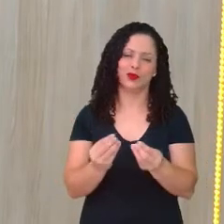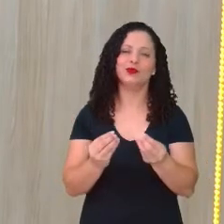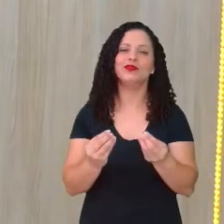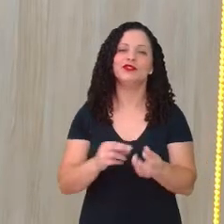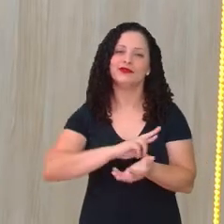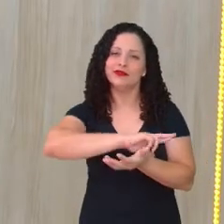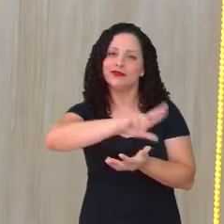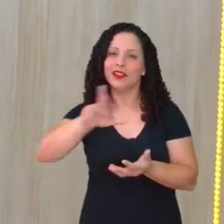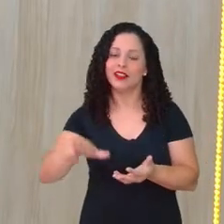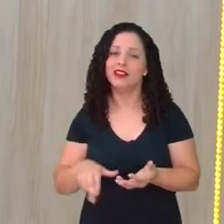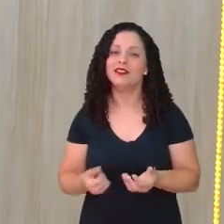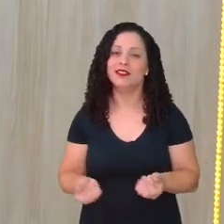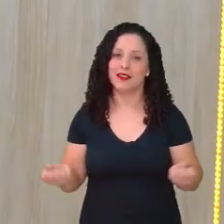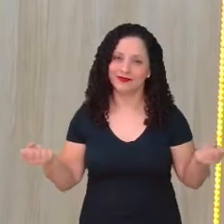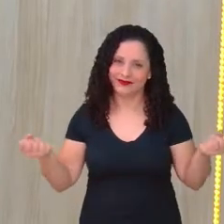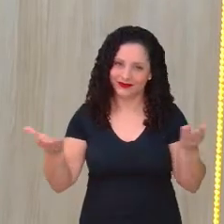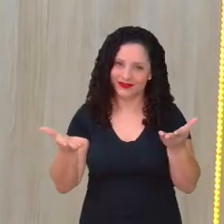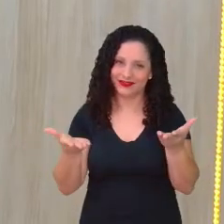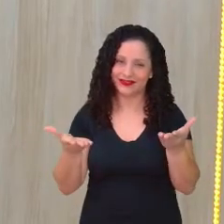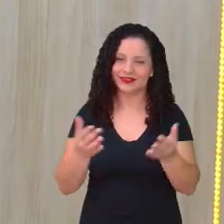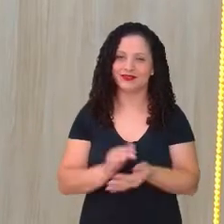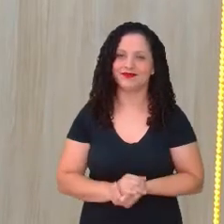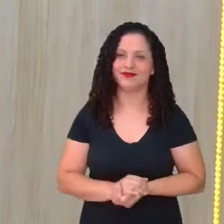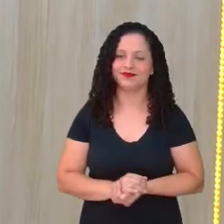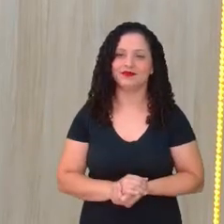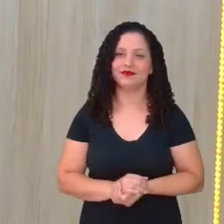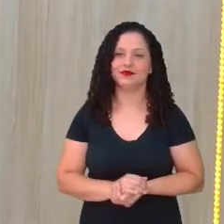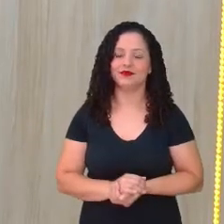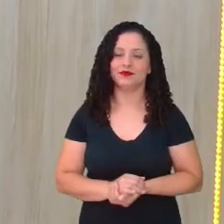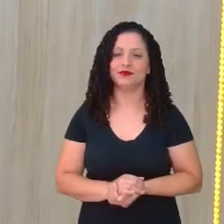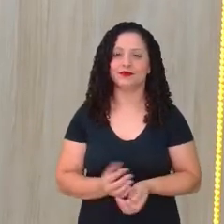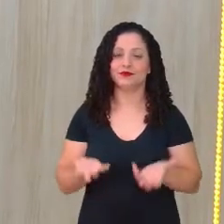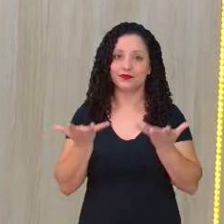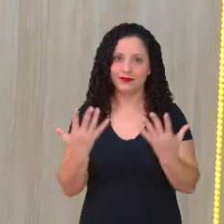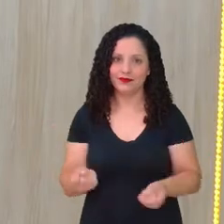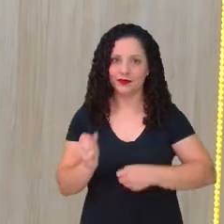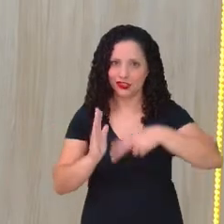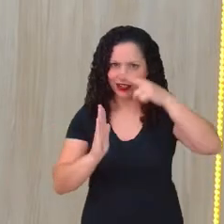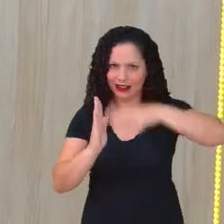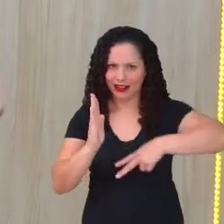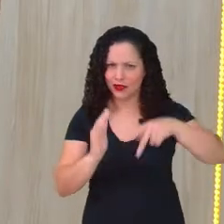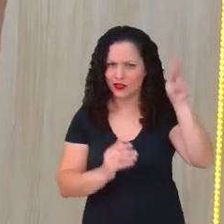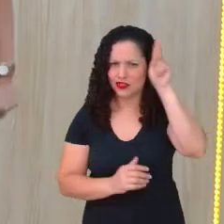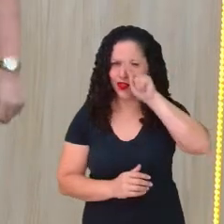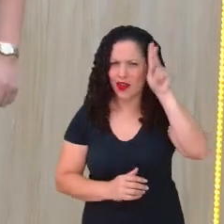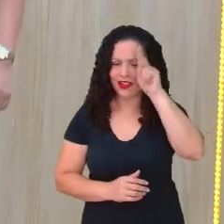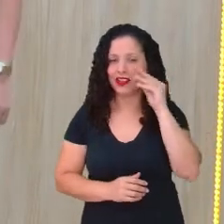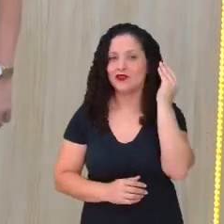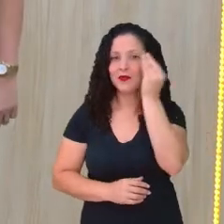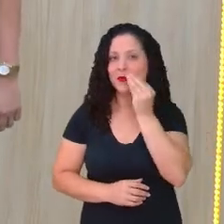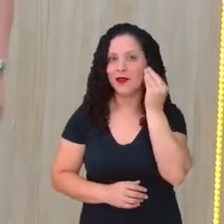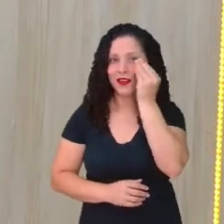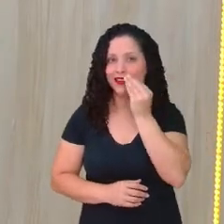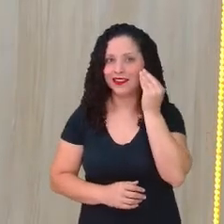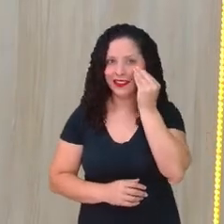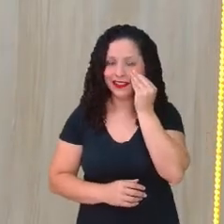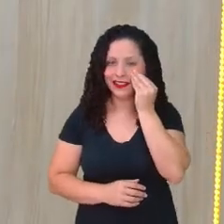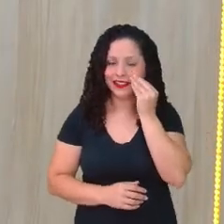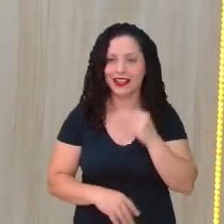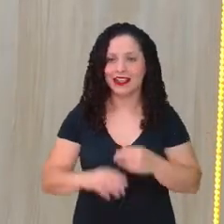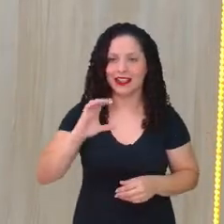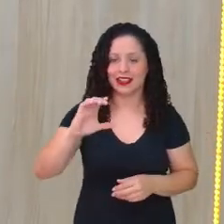para vocês. Vamos lá, pessoal. Então, vamos ler um relato de experiência de Clarice